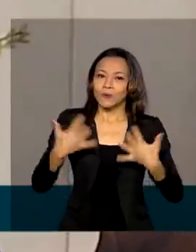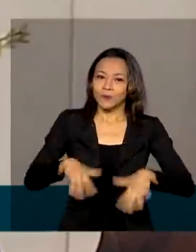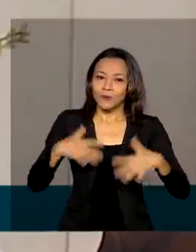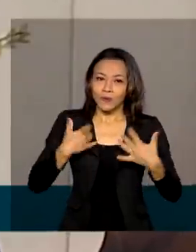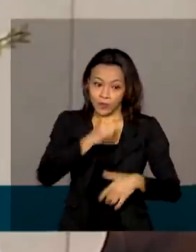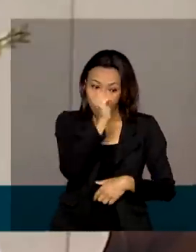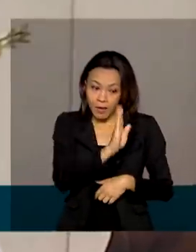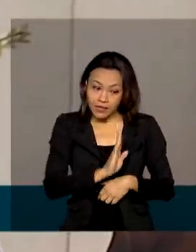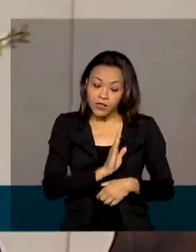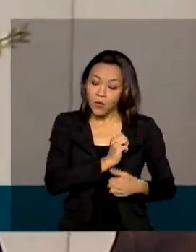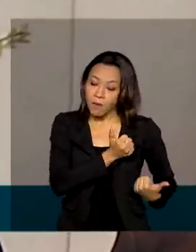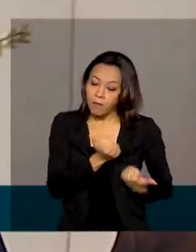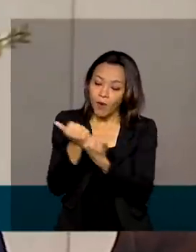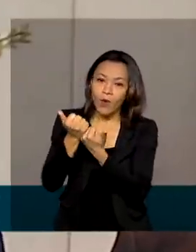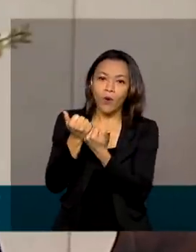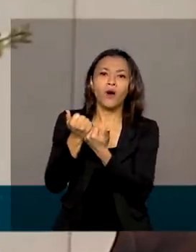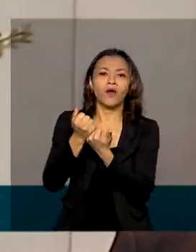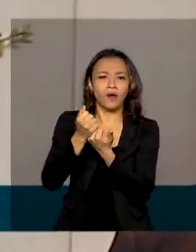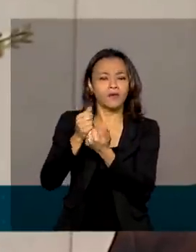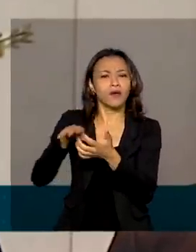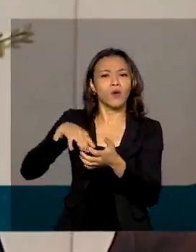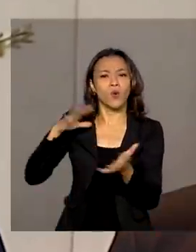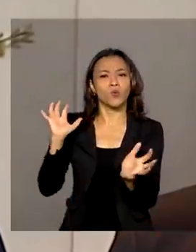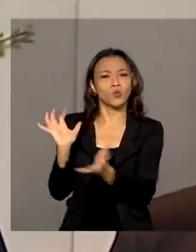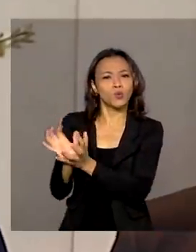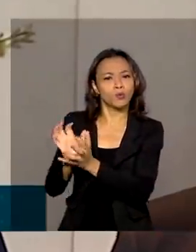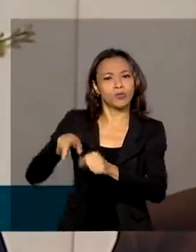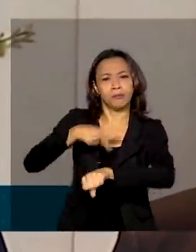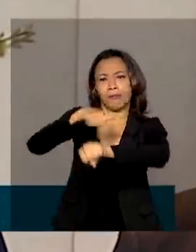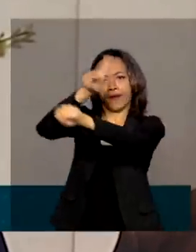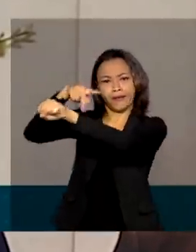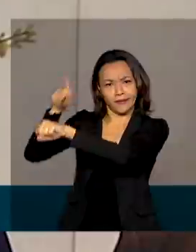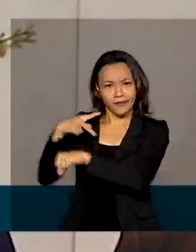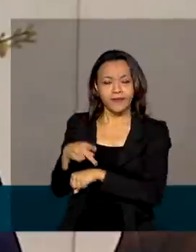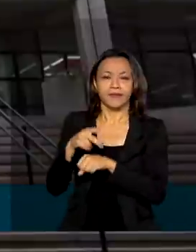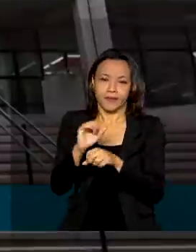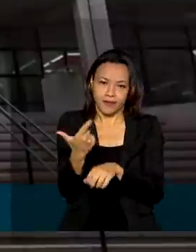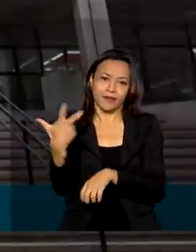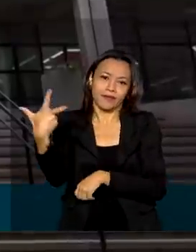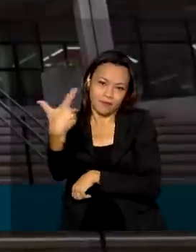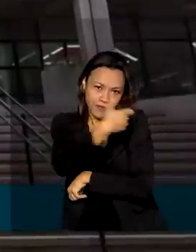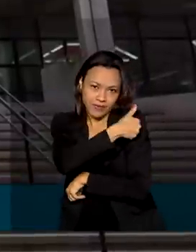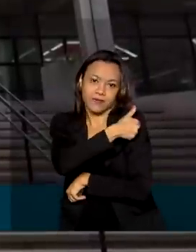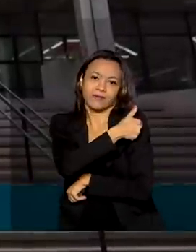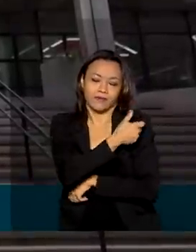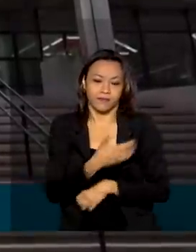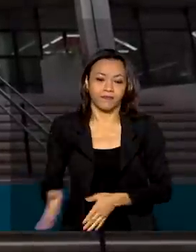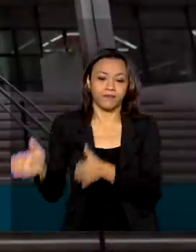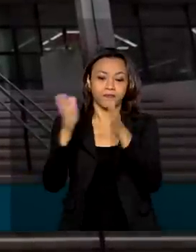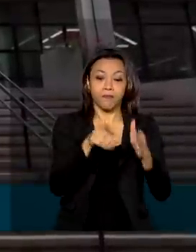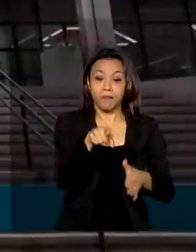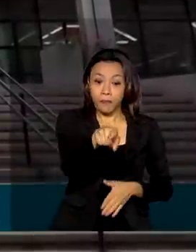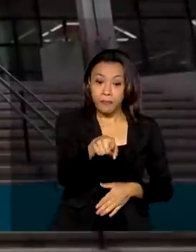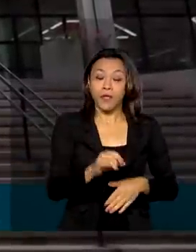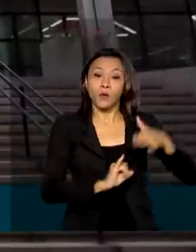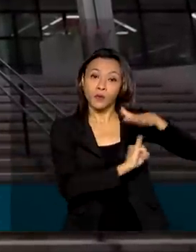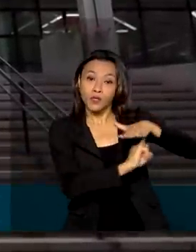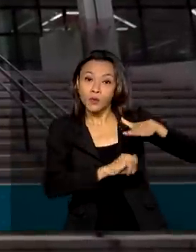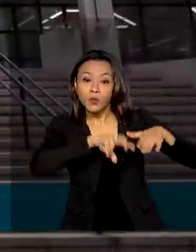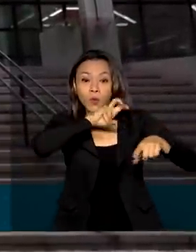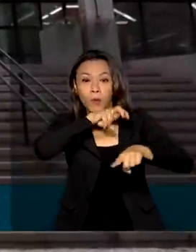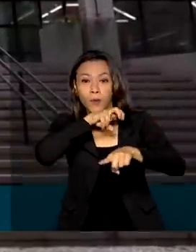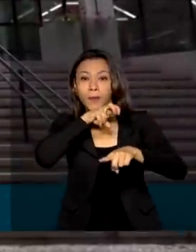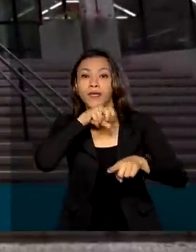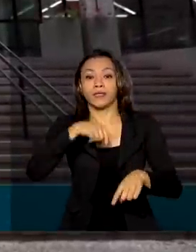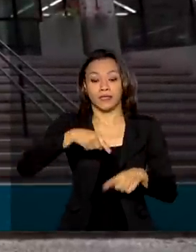contribui com a comunidade internacional, além, claro, da vacinação da nossa população. O Instituto Butantan também entregou nesta segunda